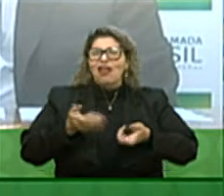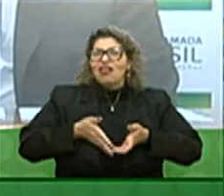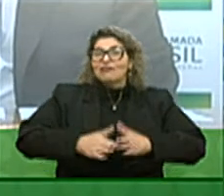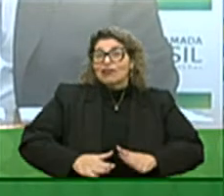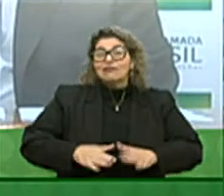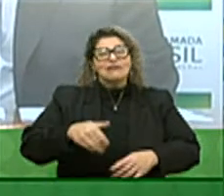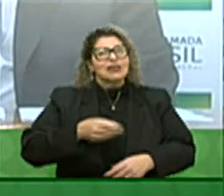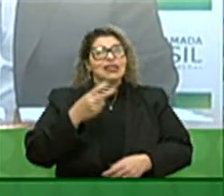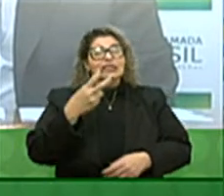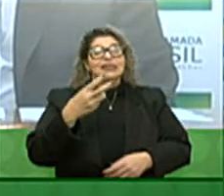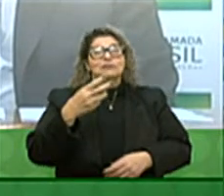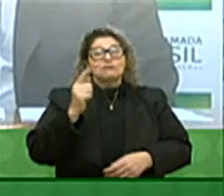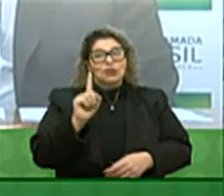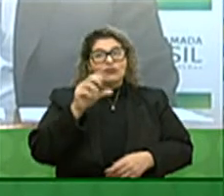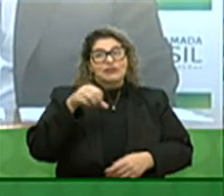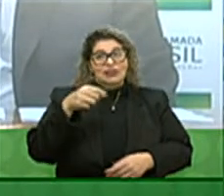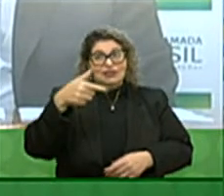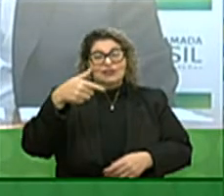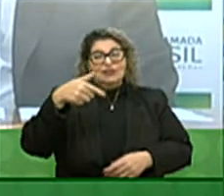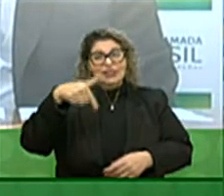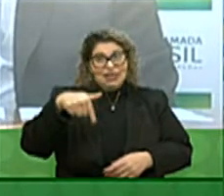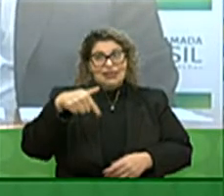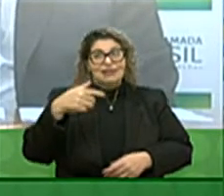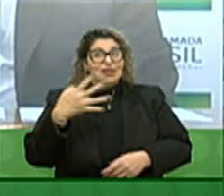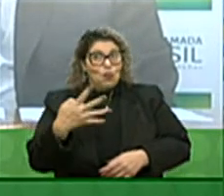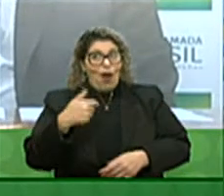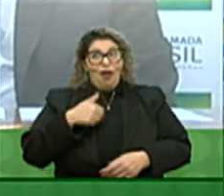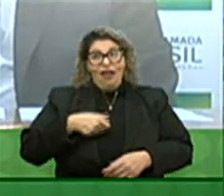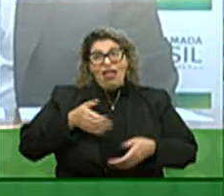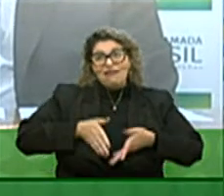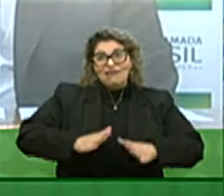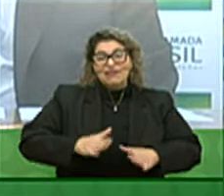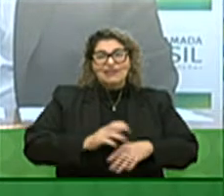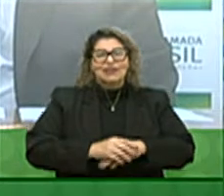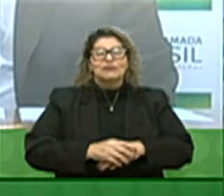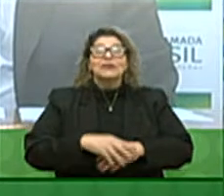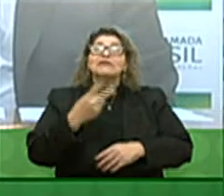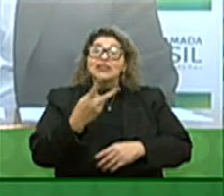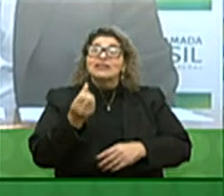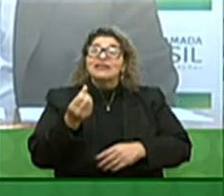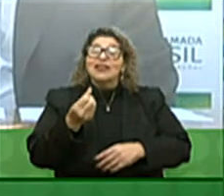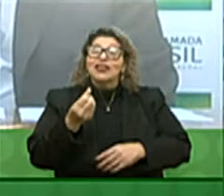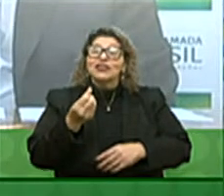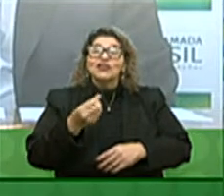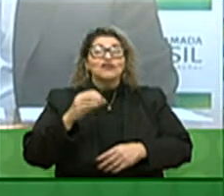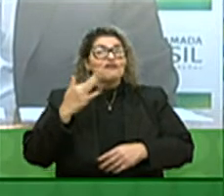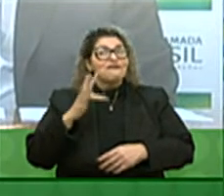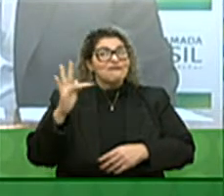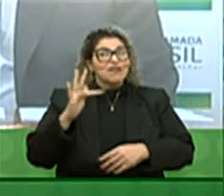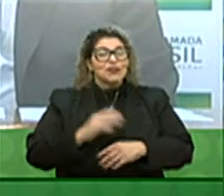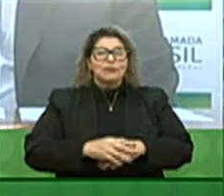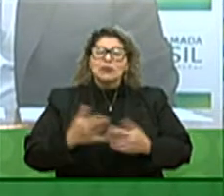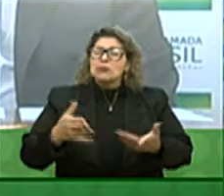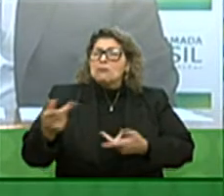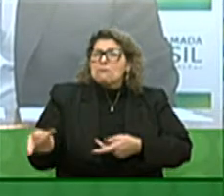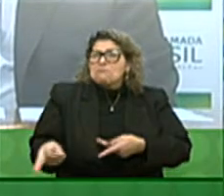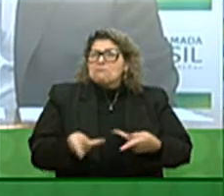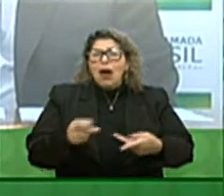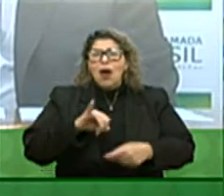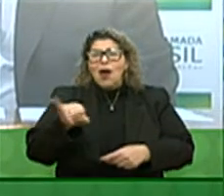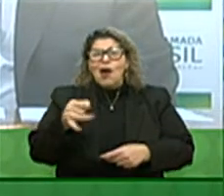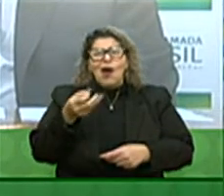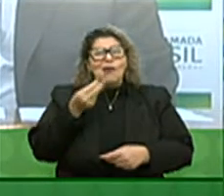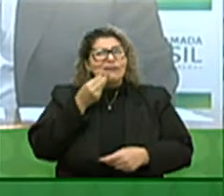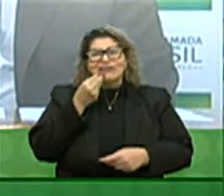em 74, mas, coincidentemente, no mesmo dia, 26 de fevereiro. Então, eu fico muito feliz em ter essa oportunidade.